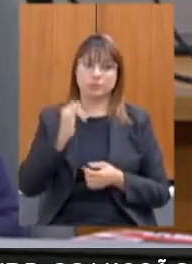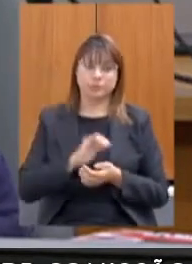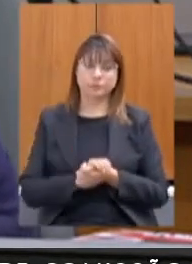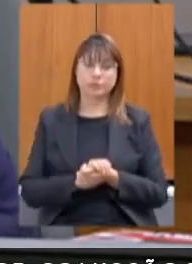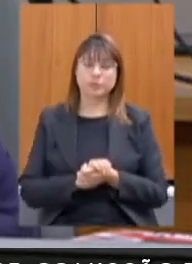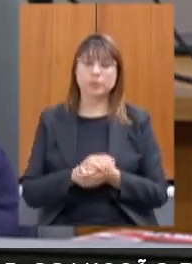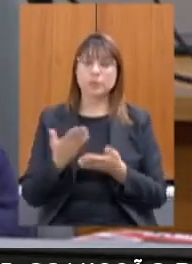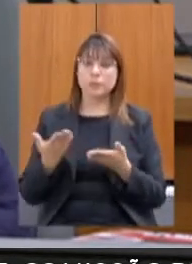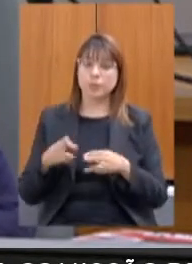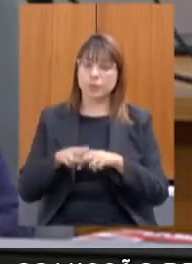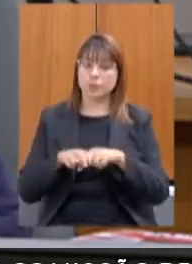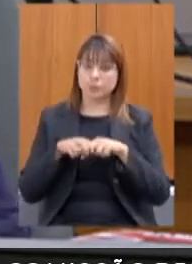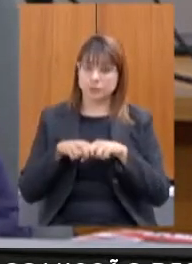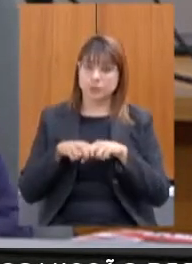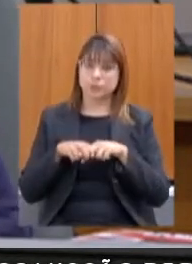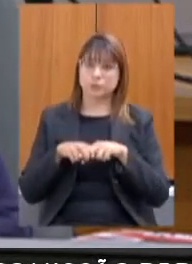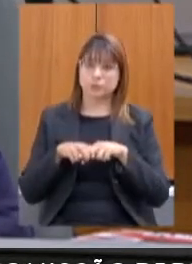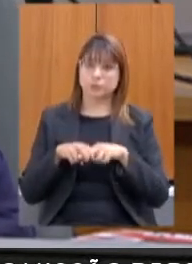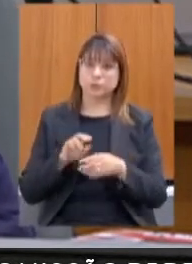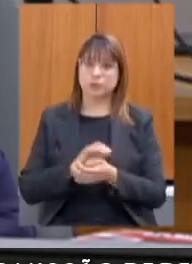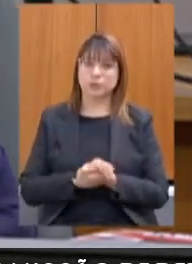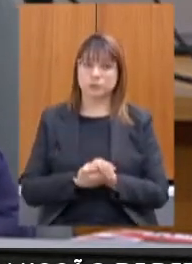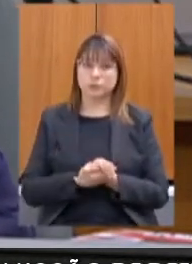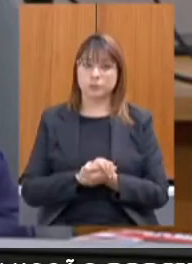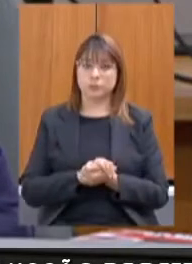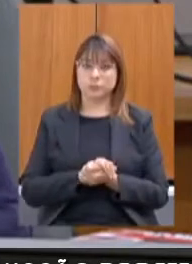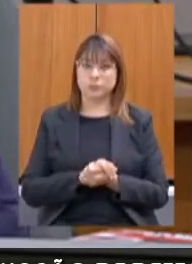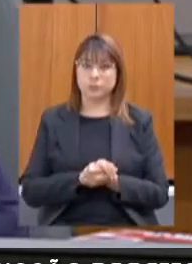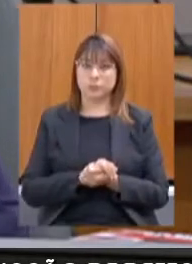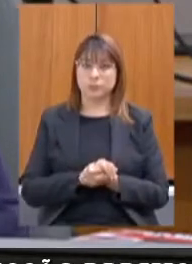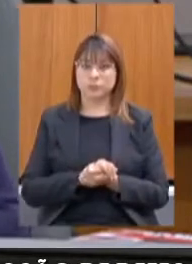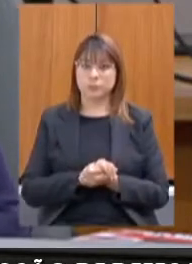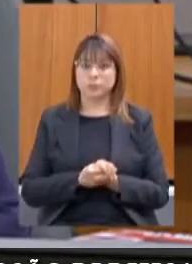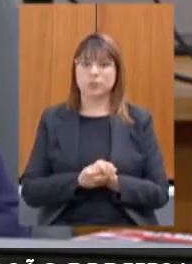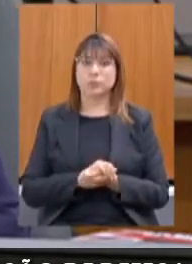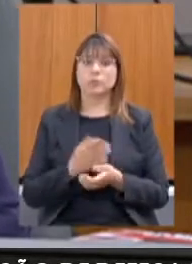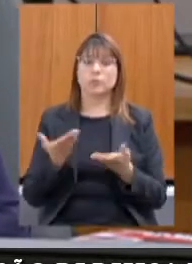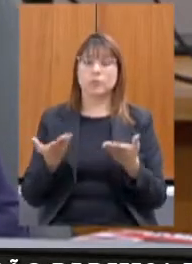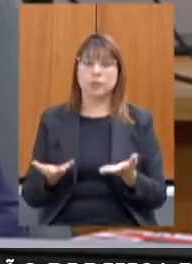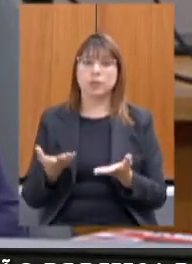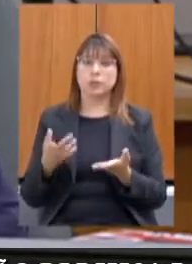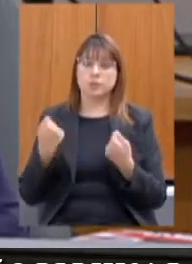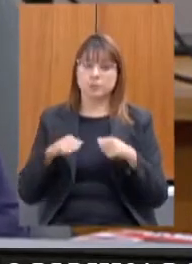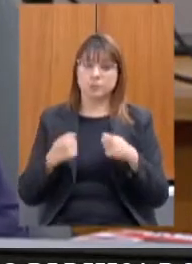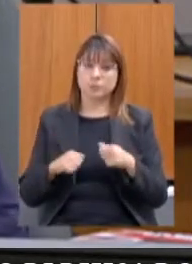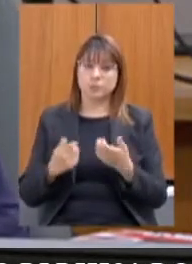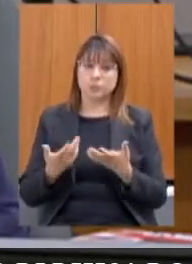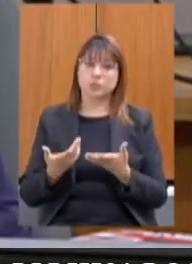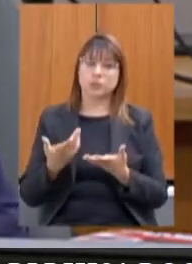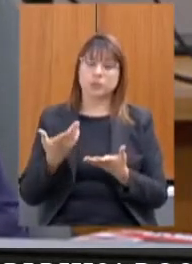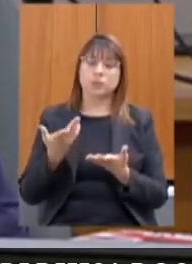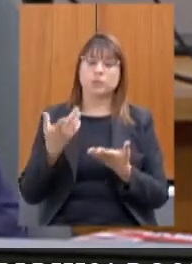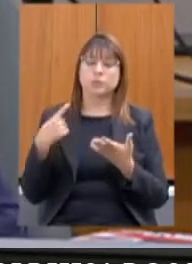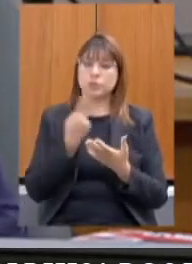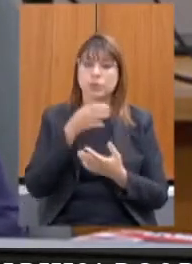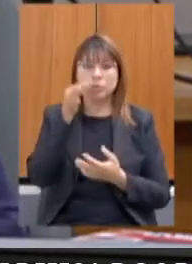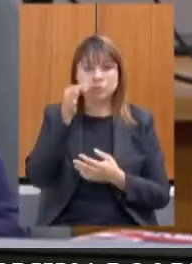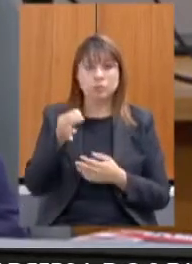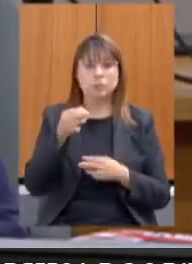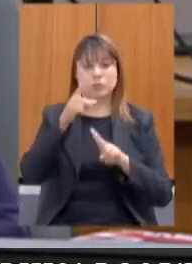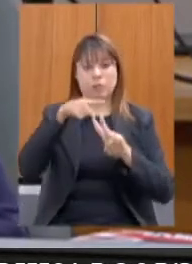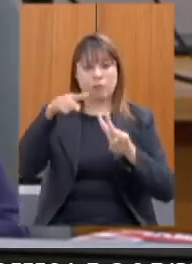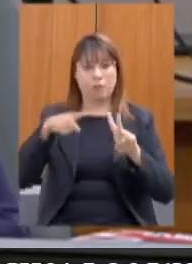presidenta, da Assembleia Legislativa não ficar omissa em relação a esse acordo da Vale com o governo do Estado.